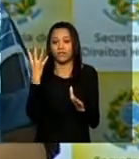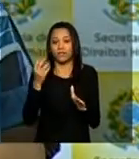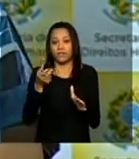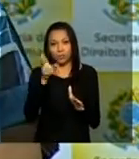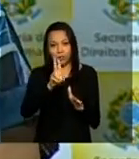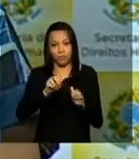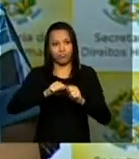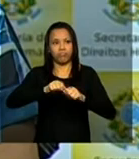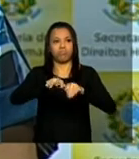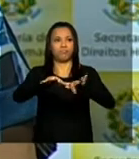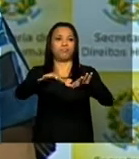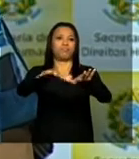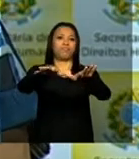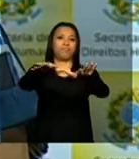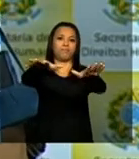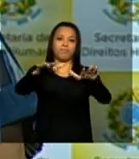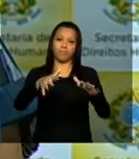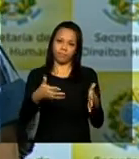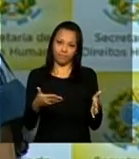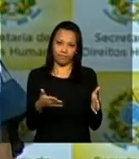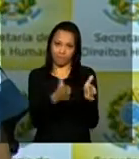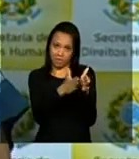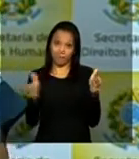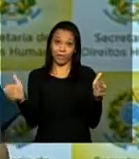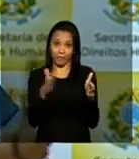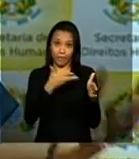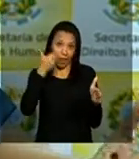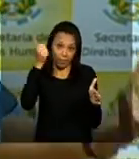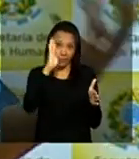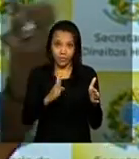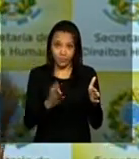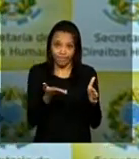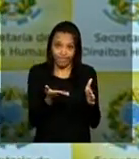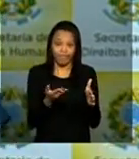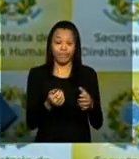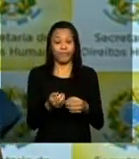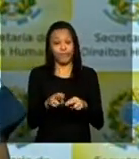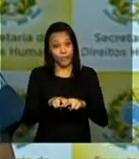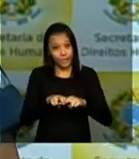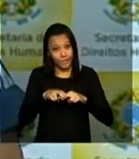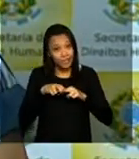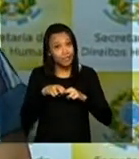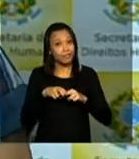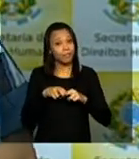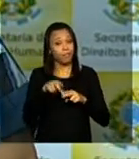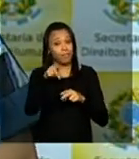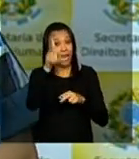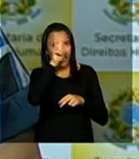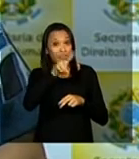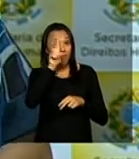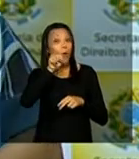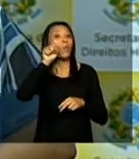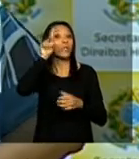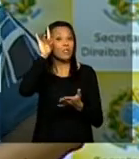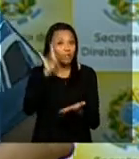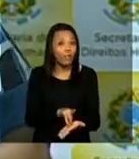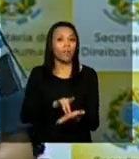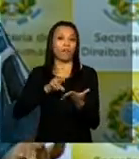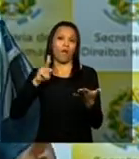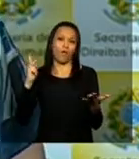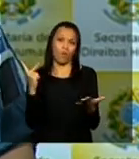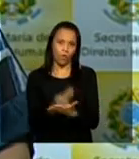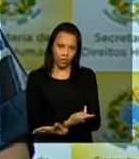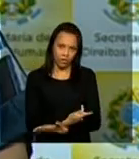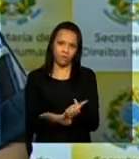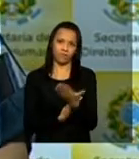situações portanto trazer essas memórias dar